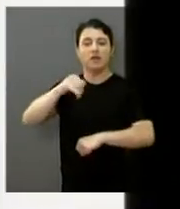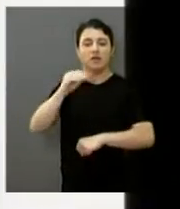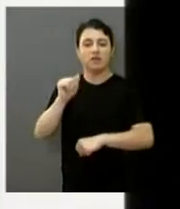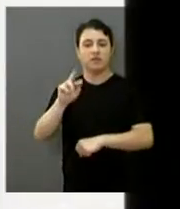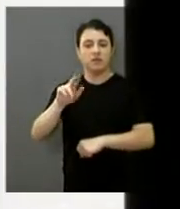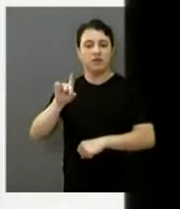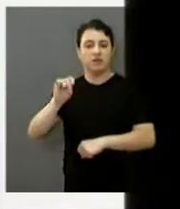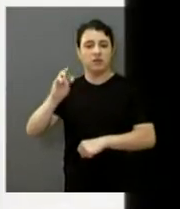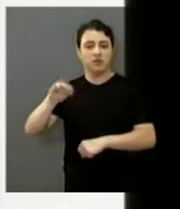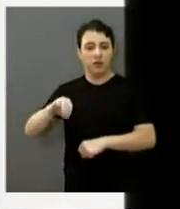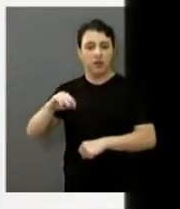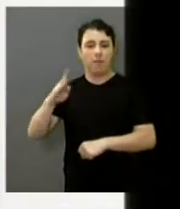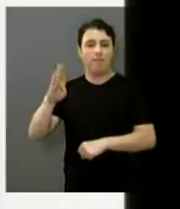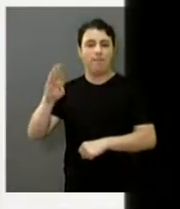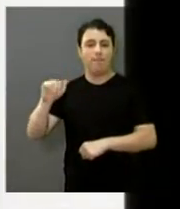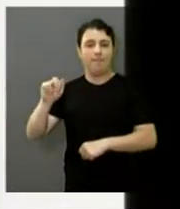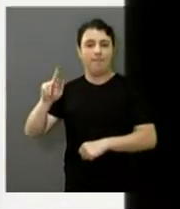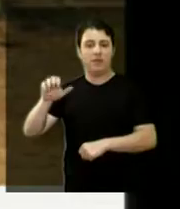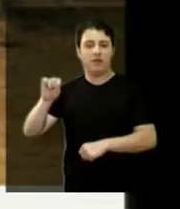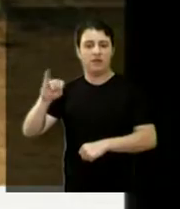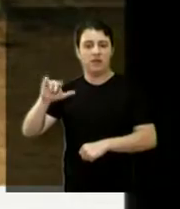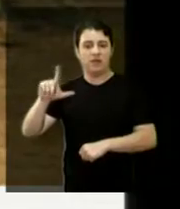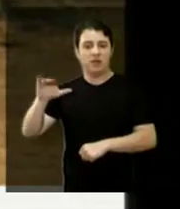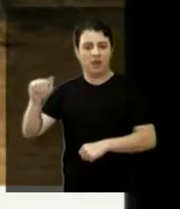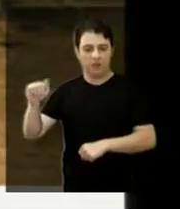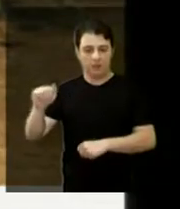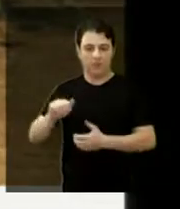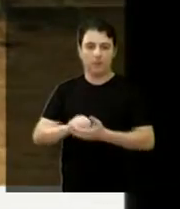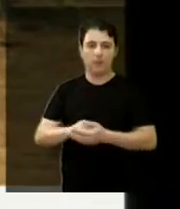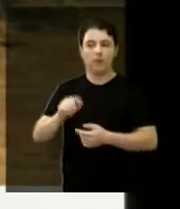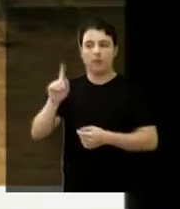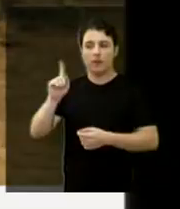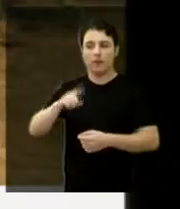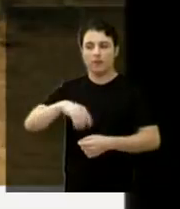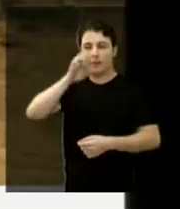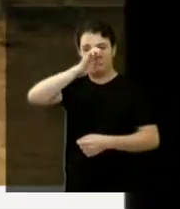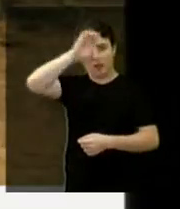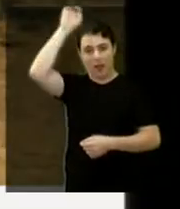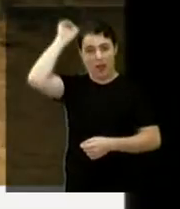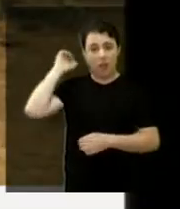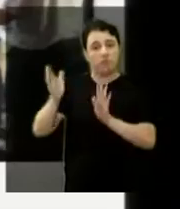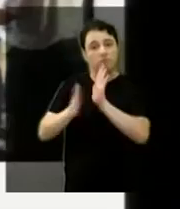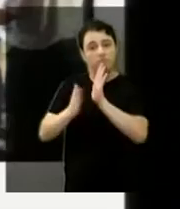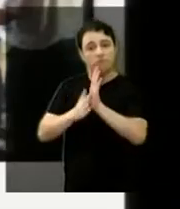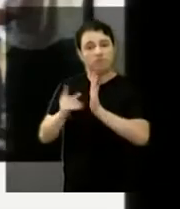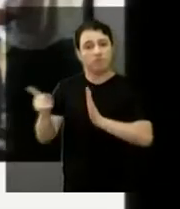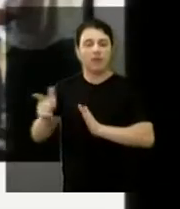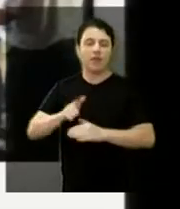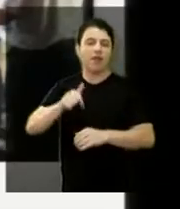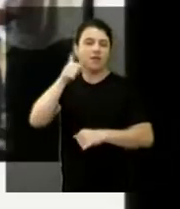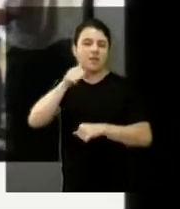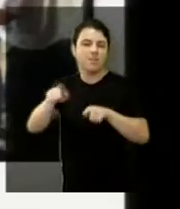bonita a praça. É uma indicação do vereador Edson Hel. Aí está aí, minhas irmãs,